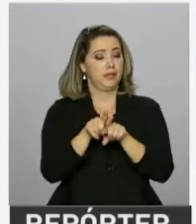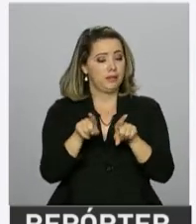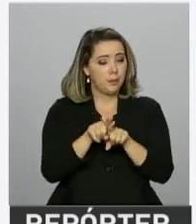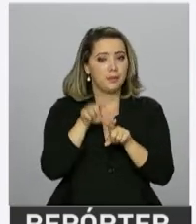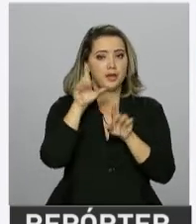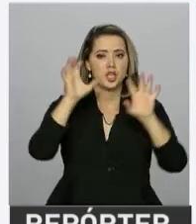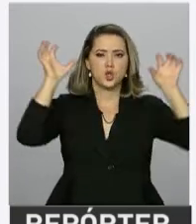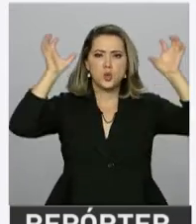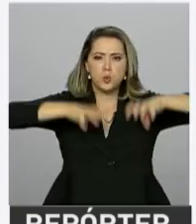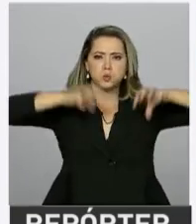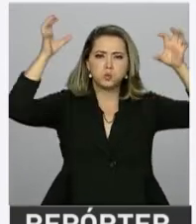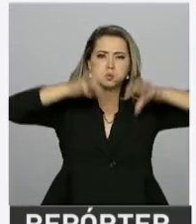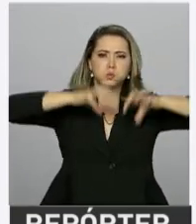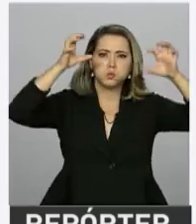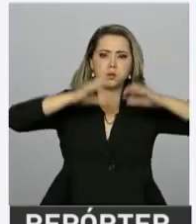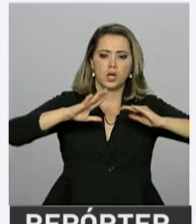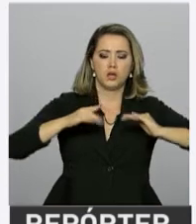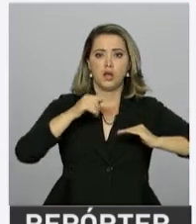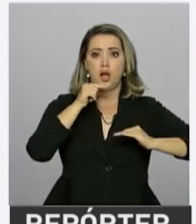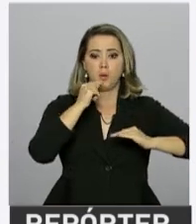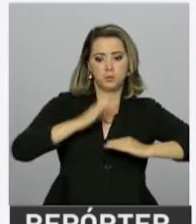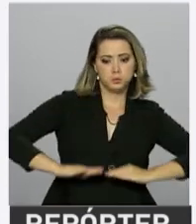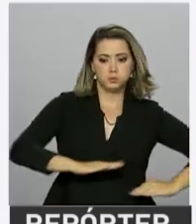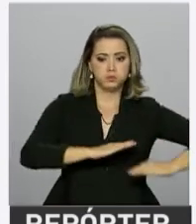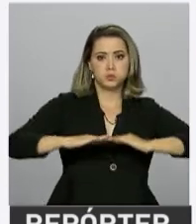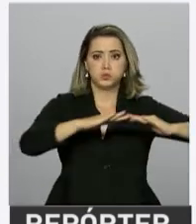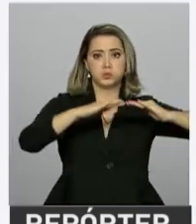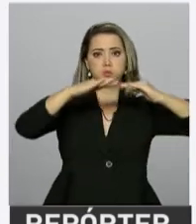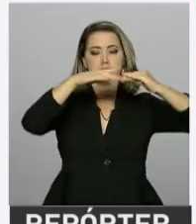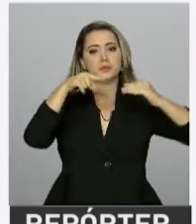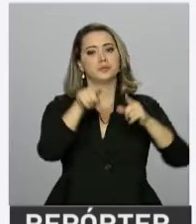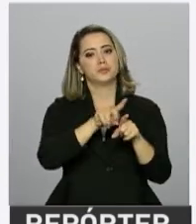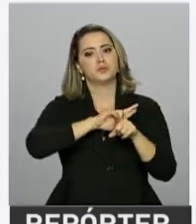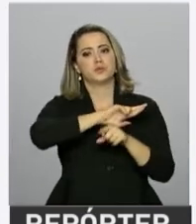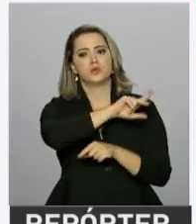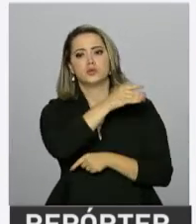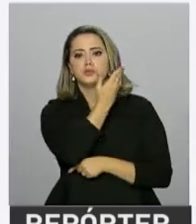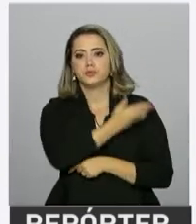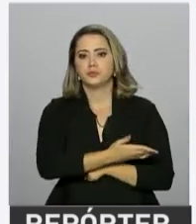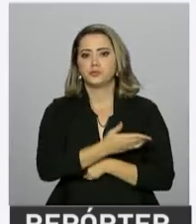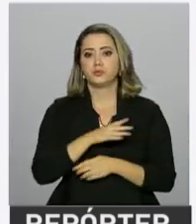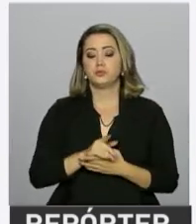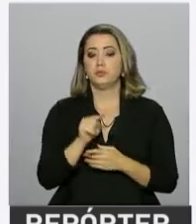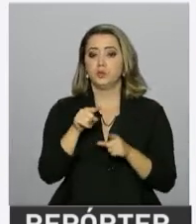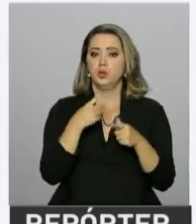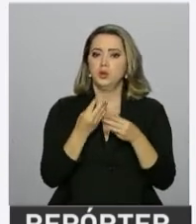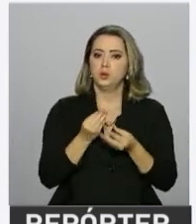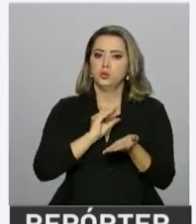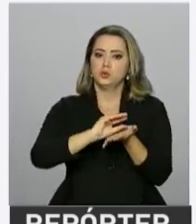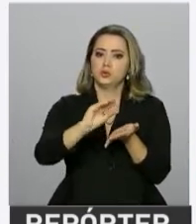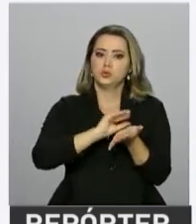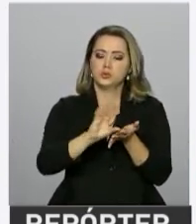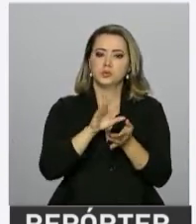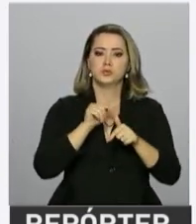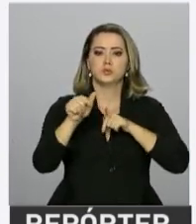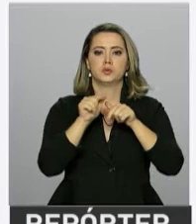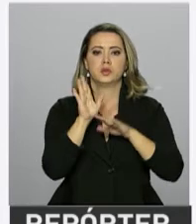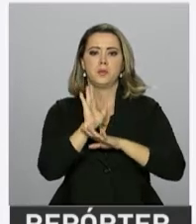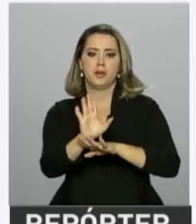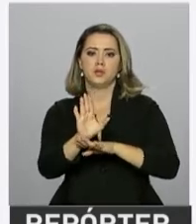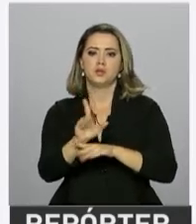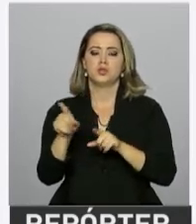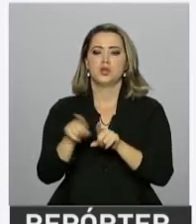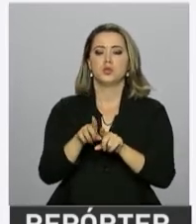cidades do Amazonas, do Pará, do Mato Grosso e do Rio Grande do Sul. Os recursos são para ações de socorro,